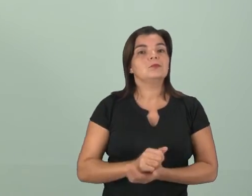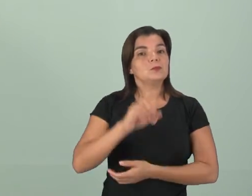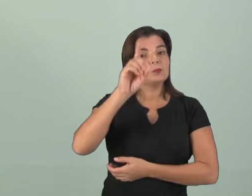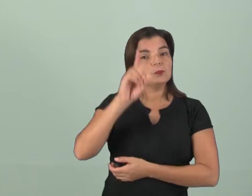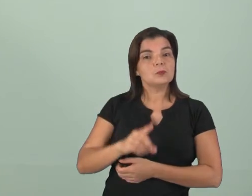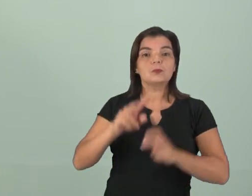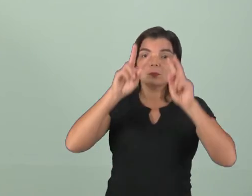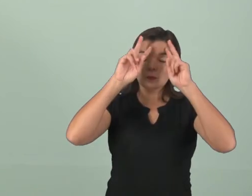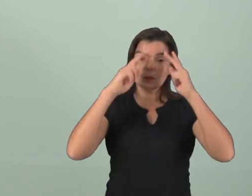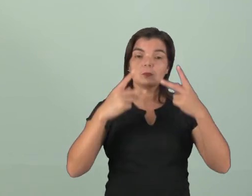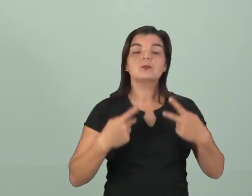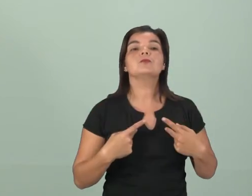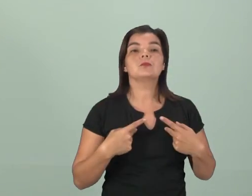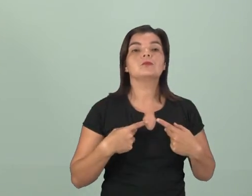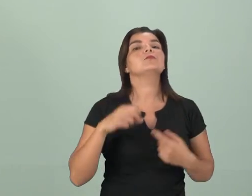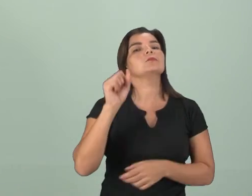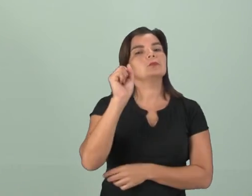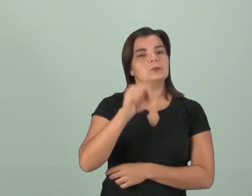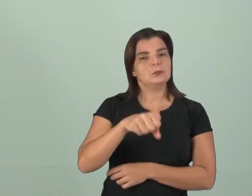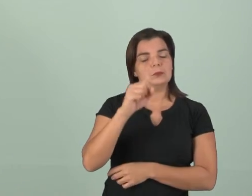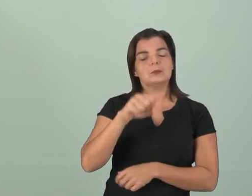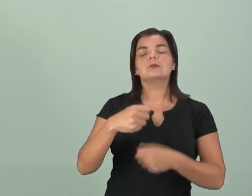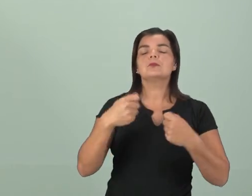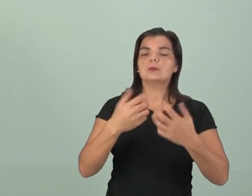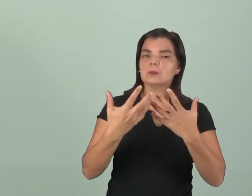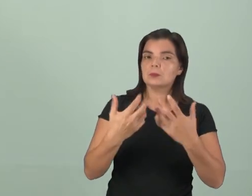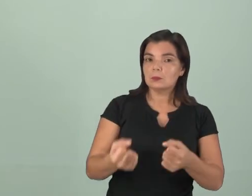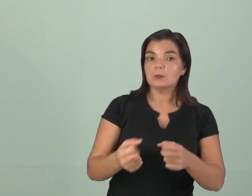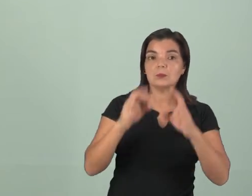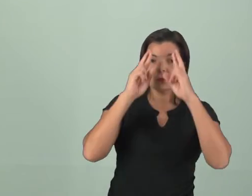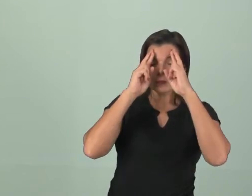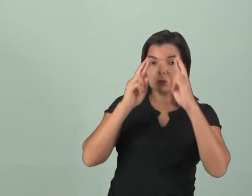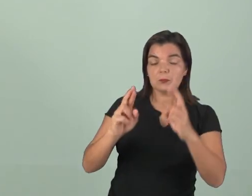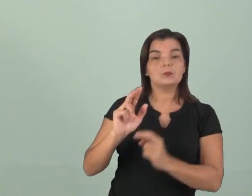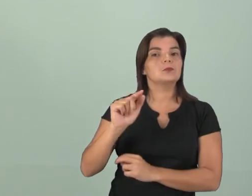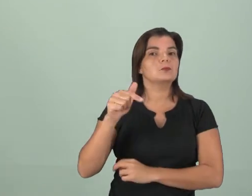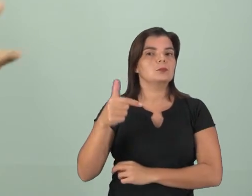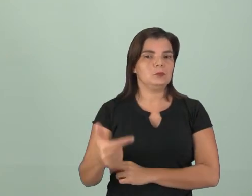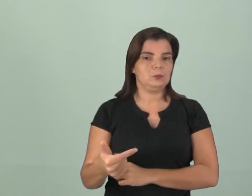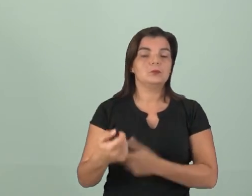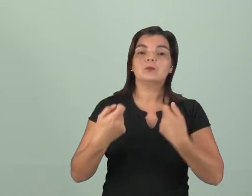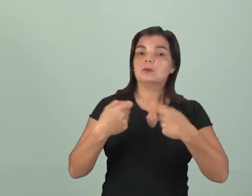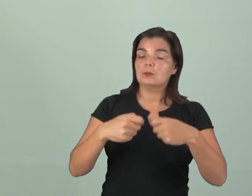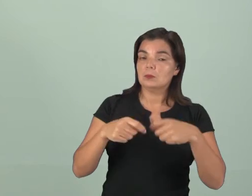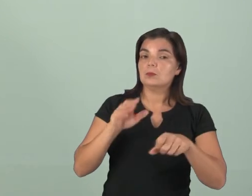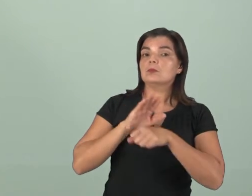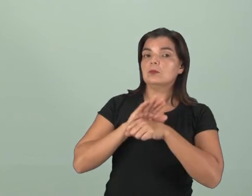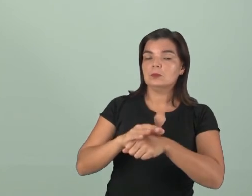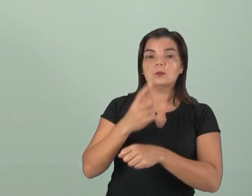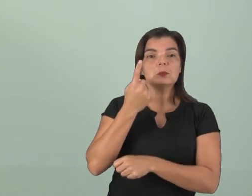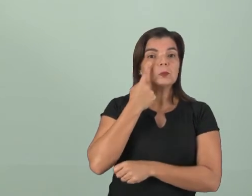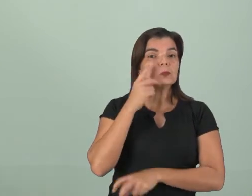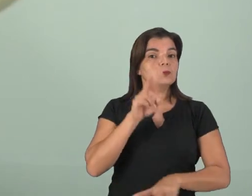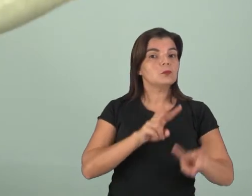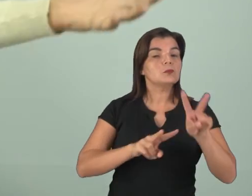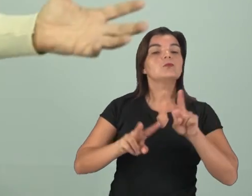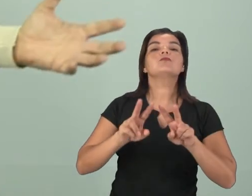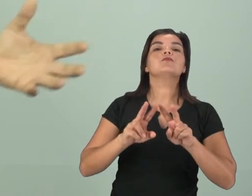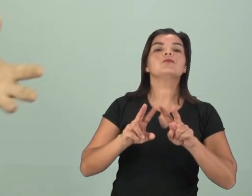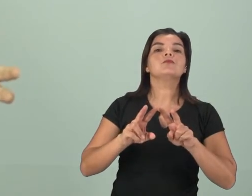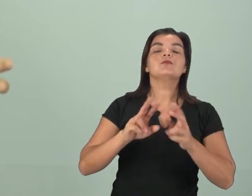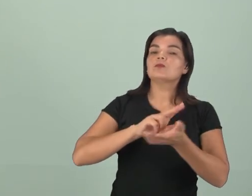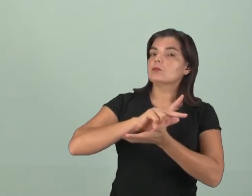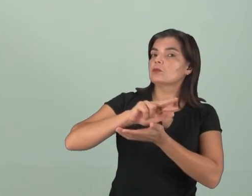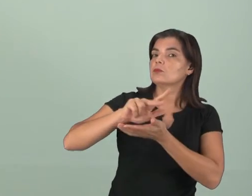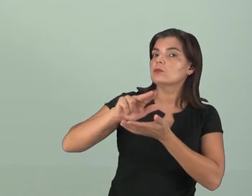os direitos humanos, esses sim devem ser defendidos. O respeito ao outro deve ser defendido. Visões de